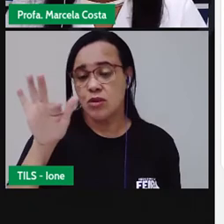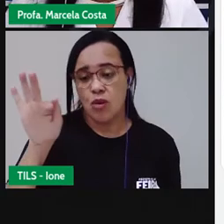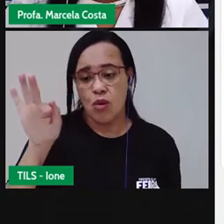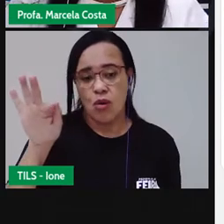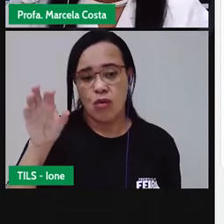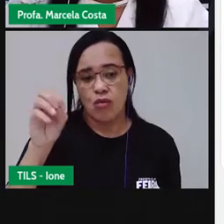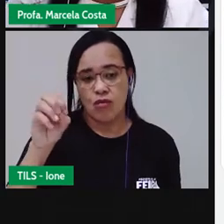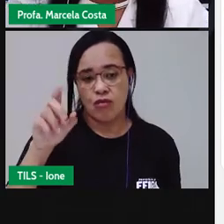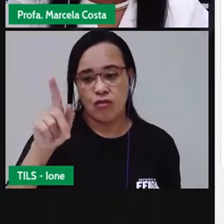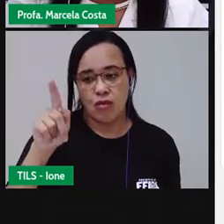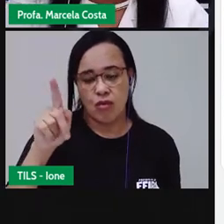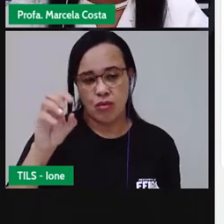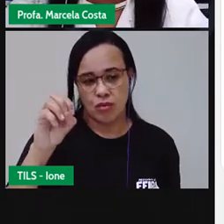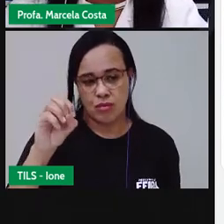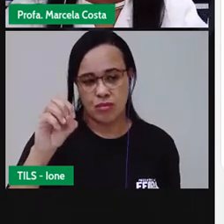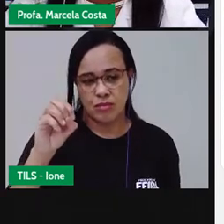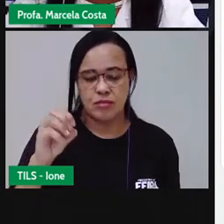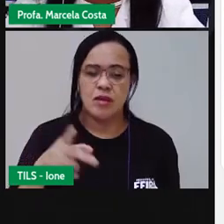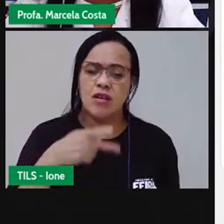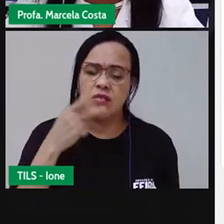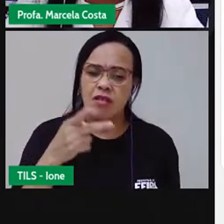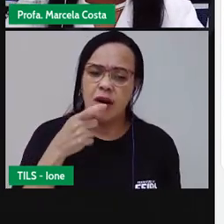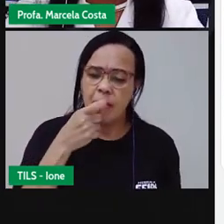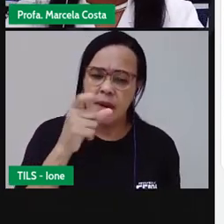Quantas vezes você abriu a boca pra dizer essa palavra?